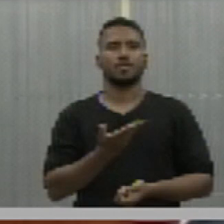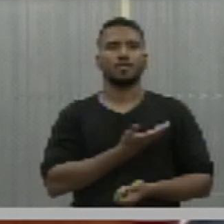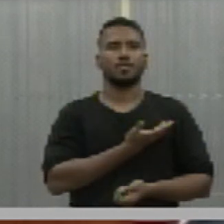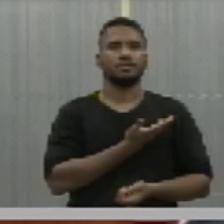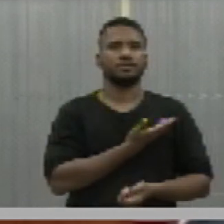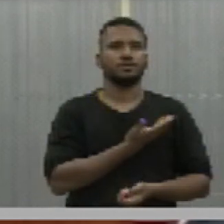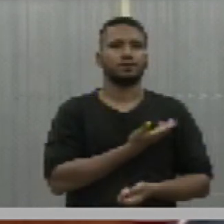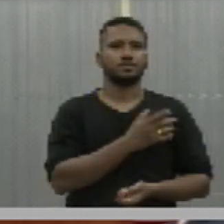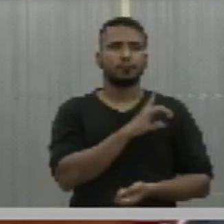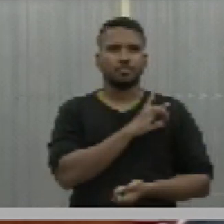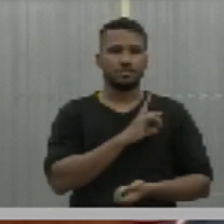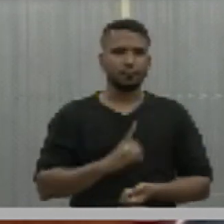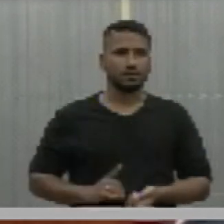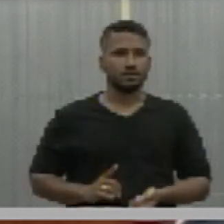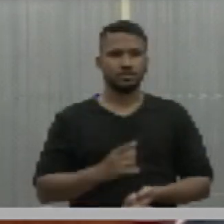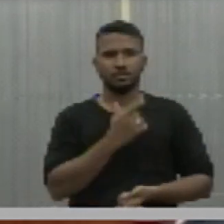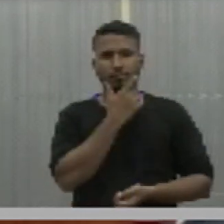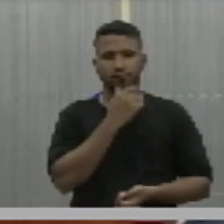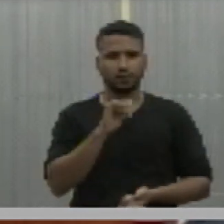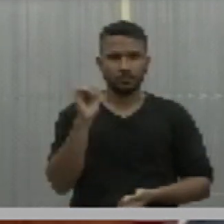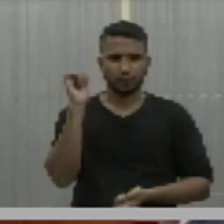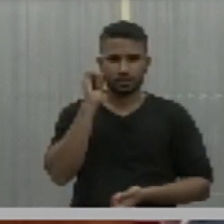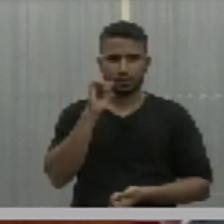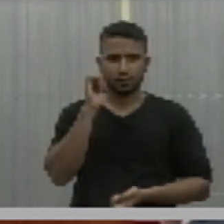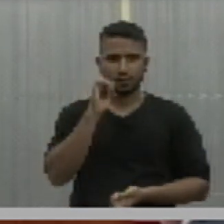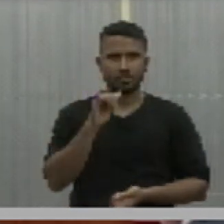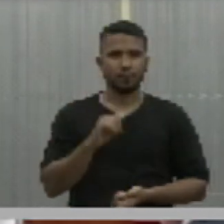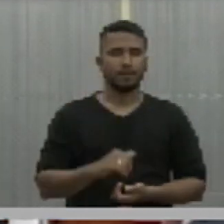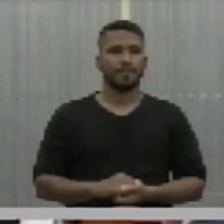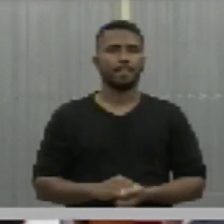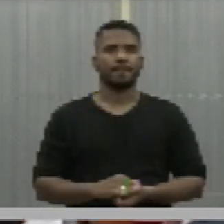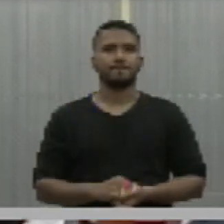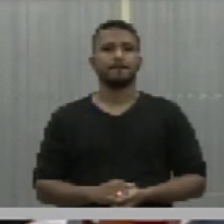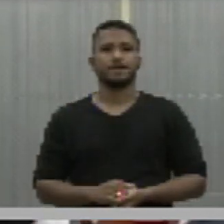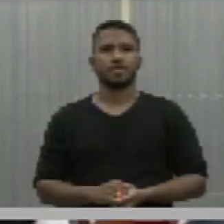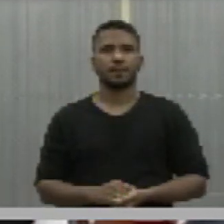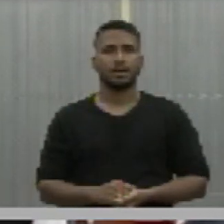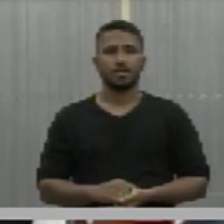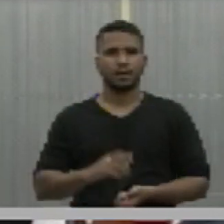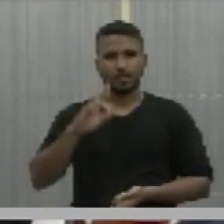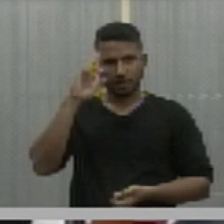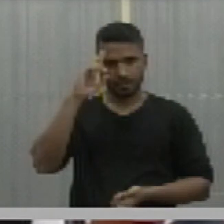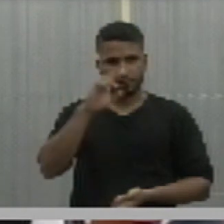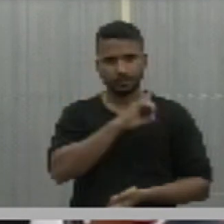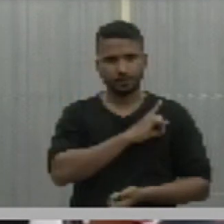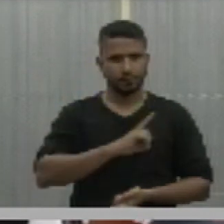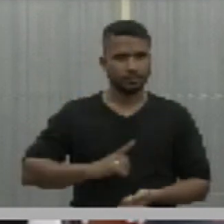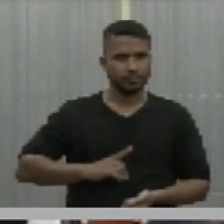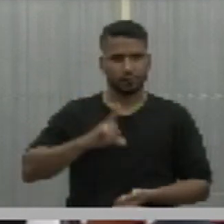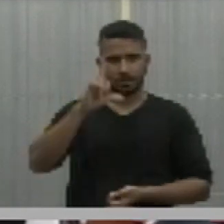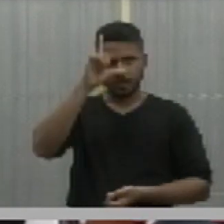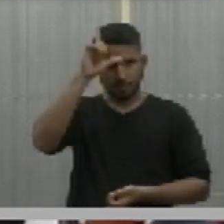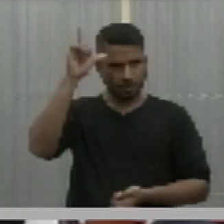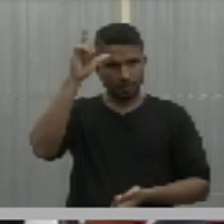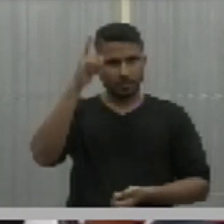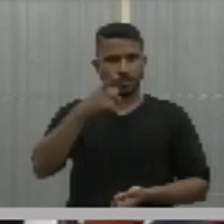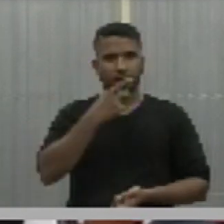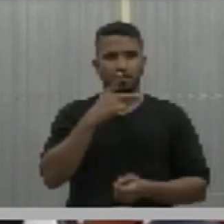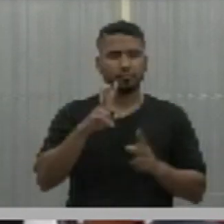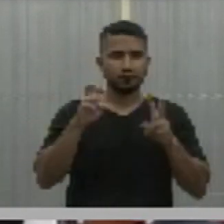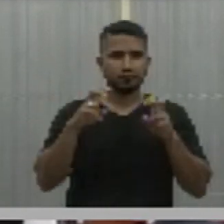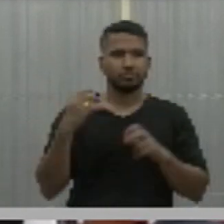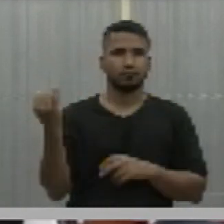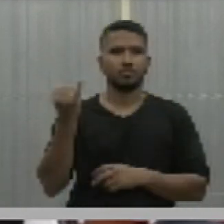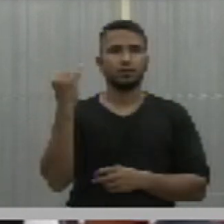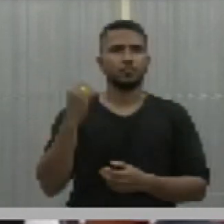colegas, deputados e deputadas, deputado Lima, traz esse tema de maneira muito oportuna,